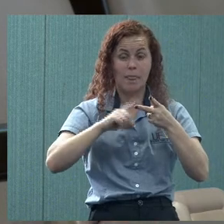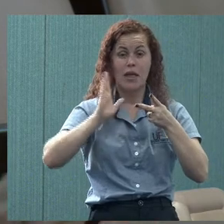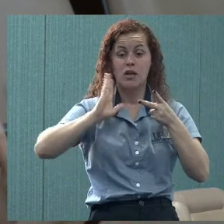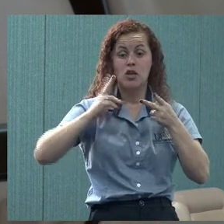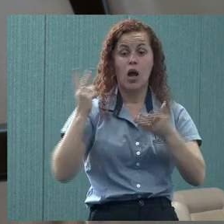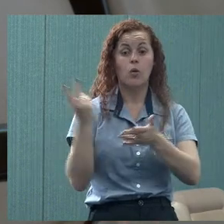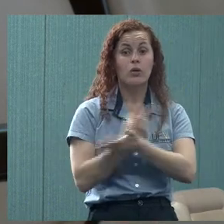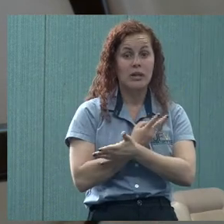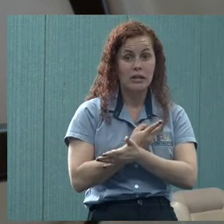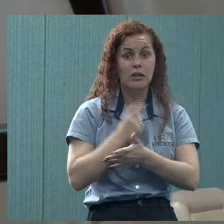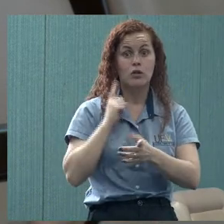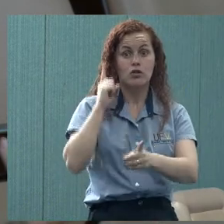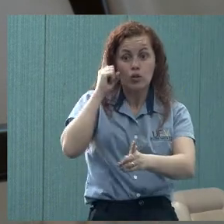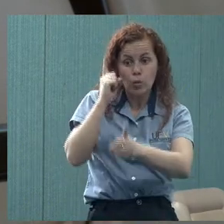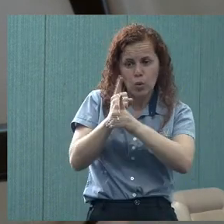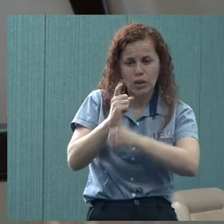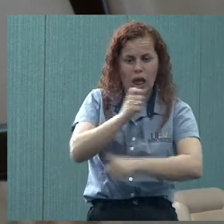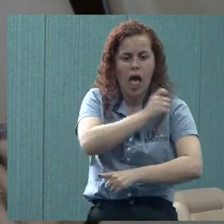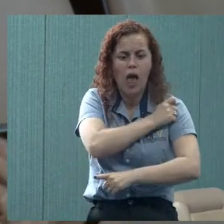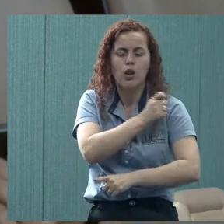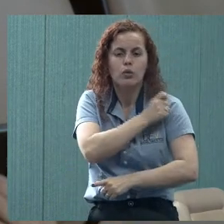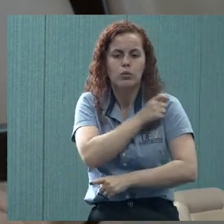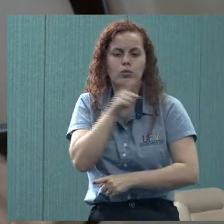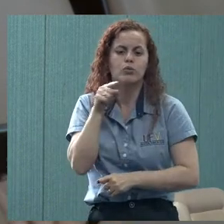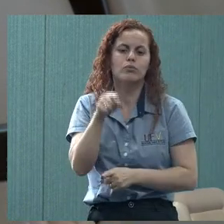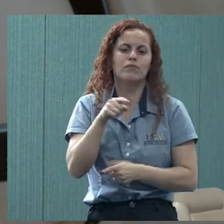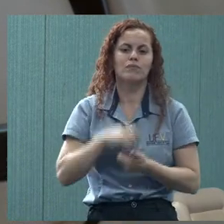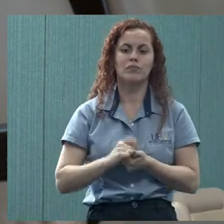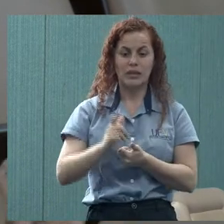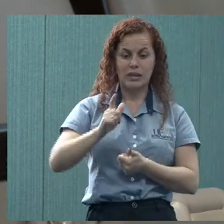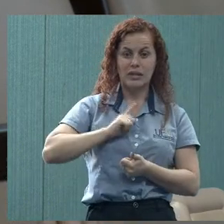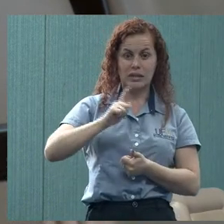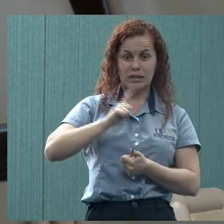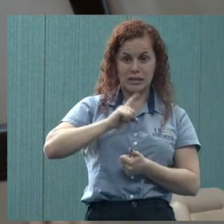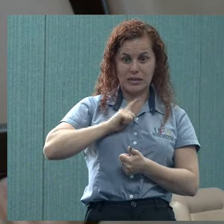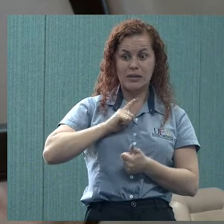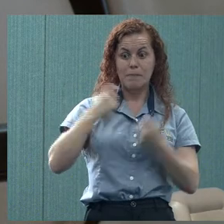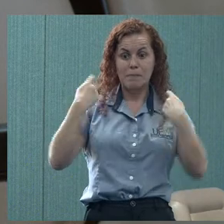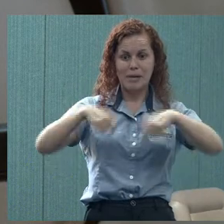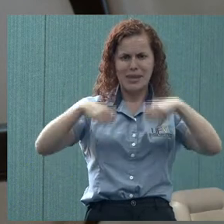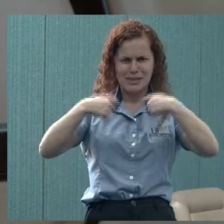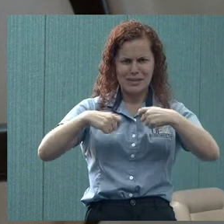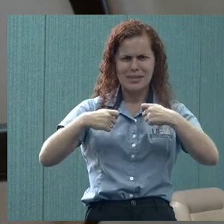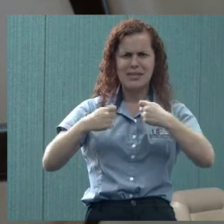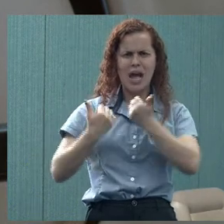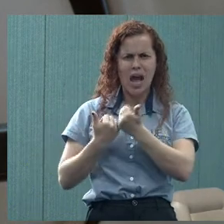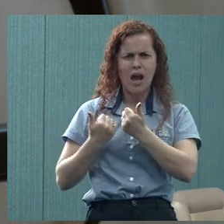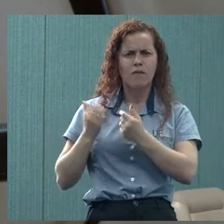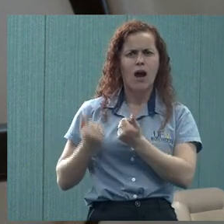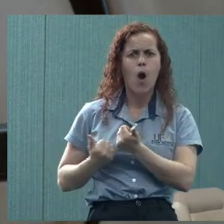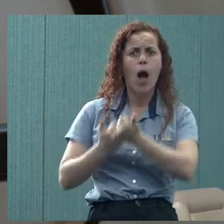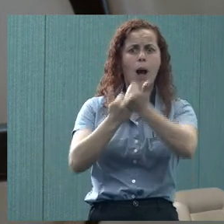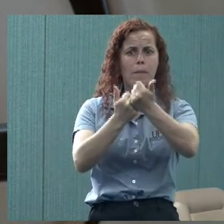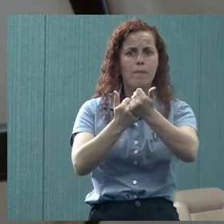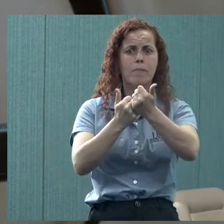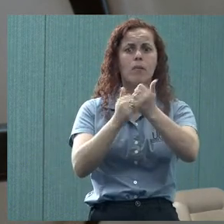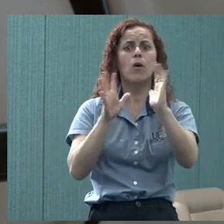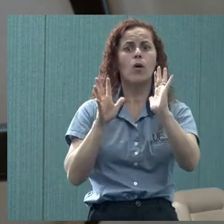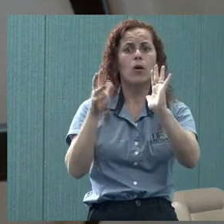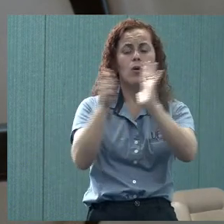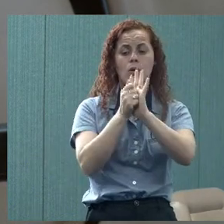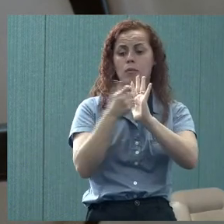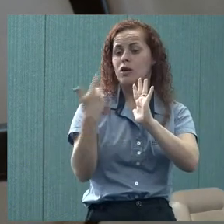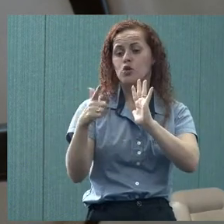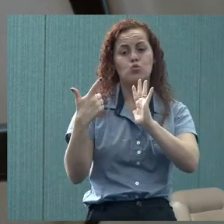aconteceu de identificar que o aluno tinha aspectos que necessitavam de um apoio da UPI, mas esse aluno não tinha